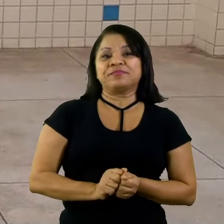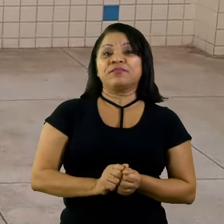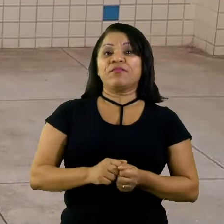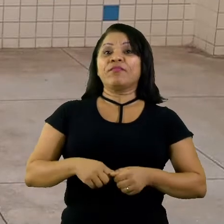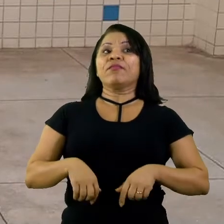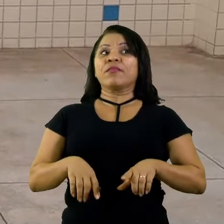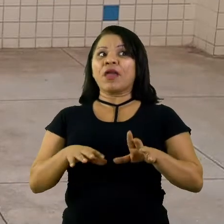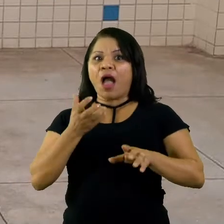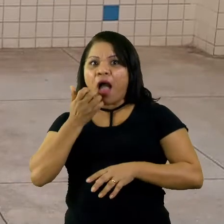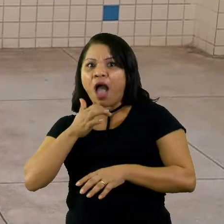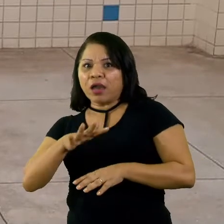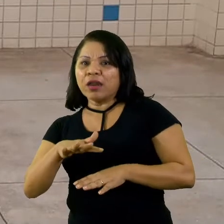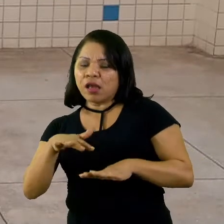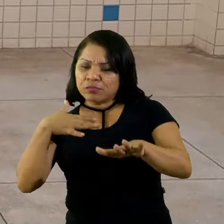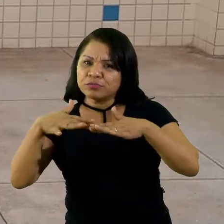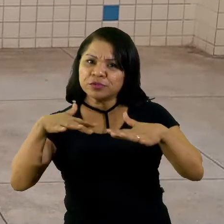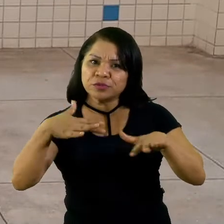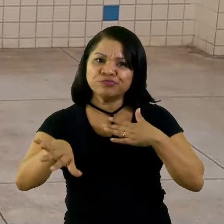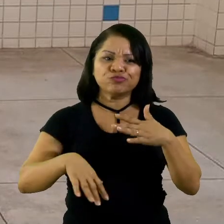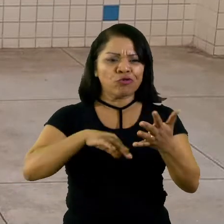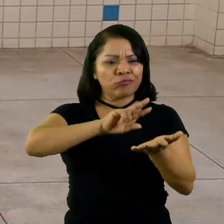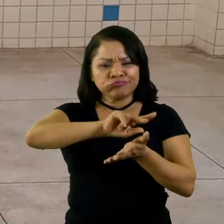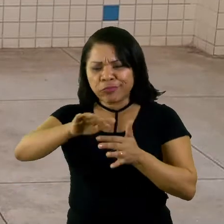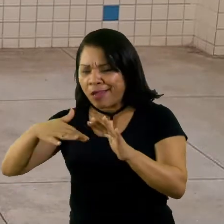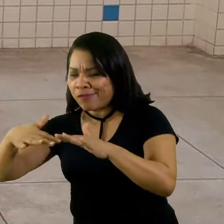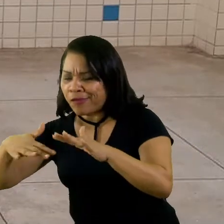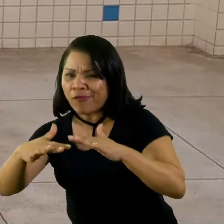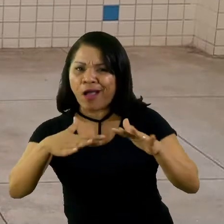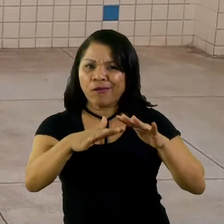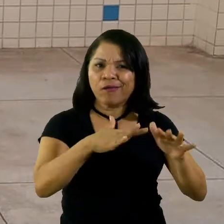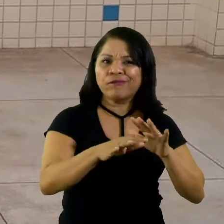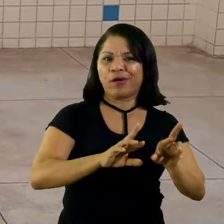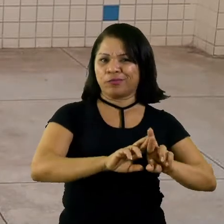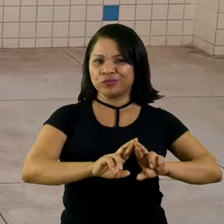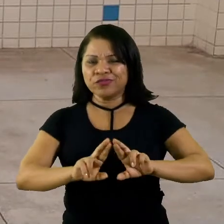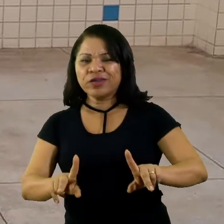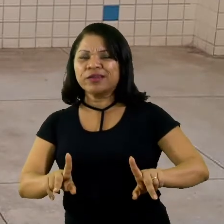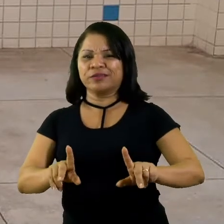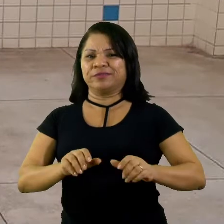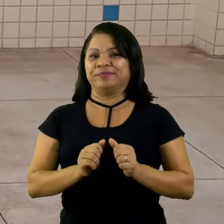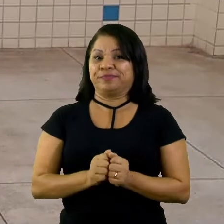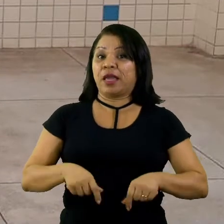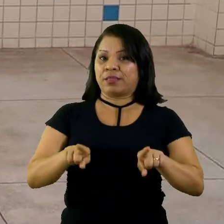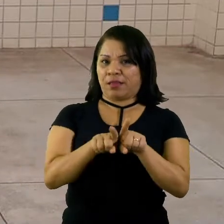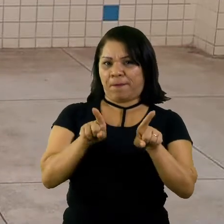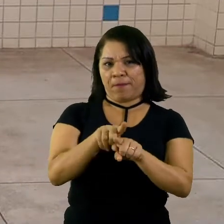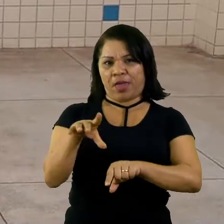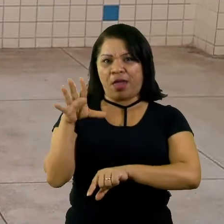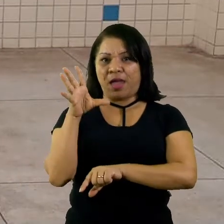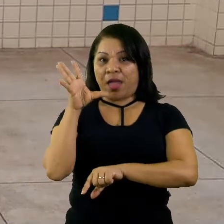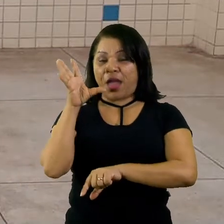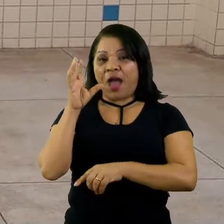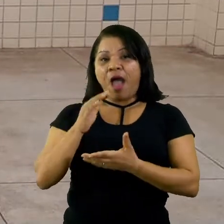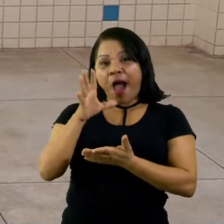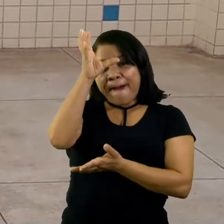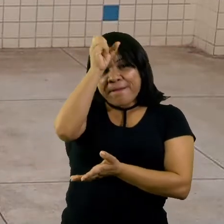movimente de várias formas e de formas diferentes. Além dela aprender as cores, ela vai